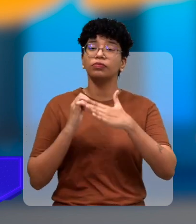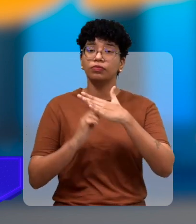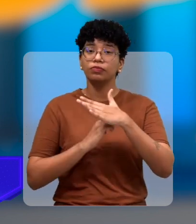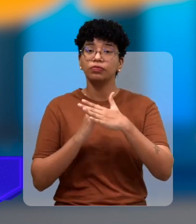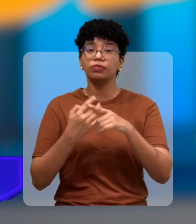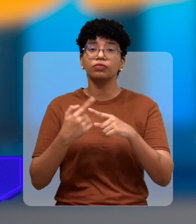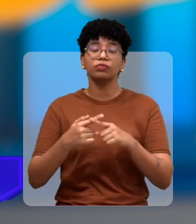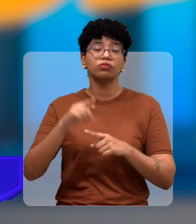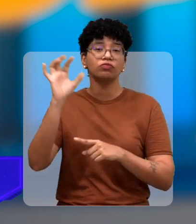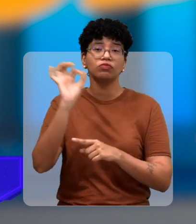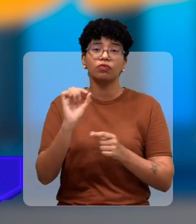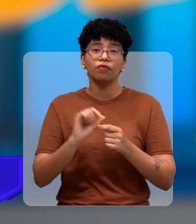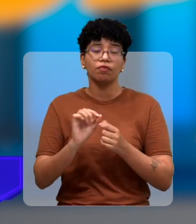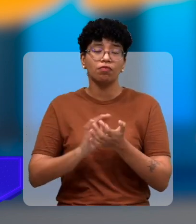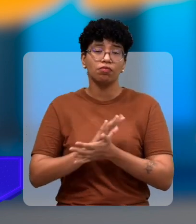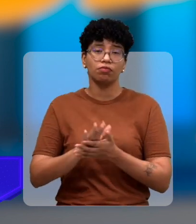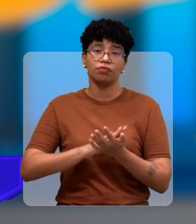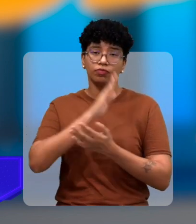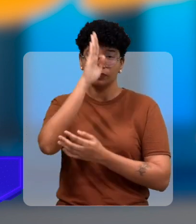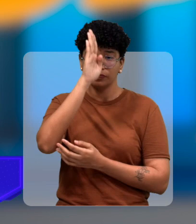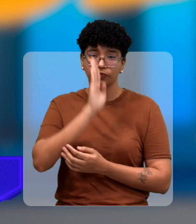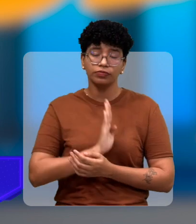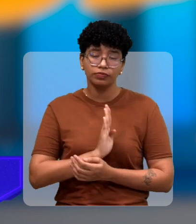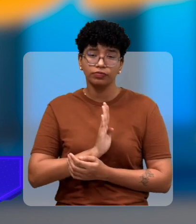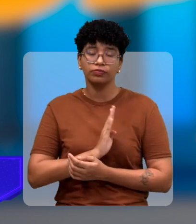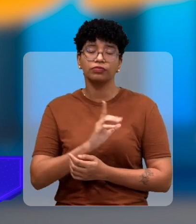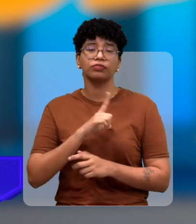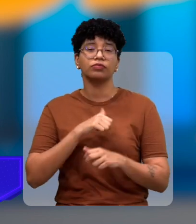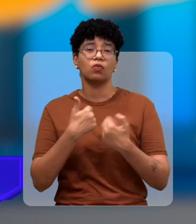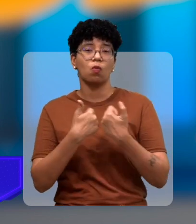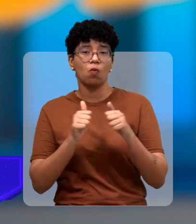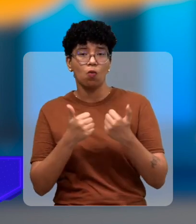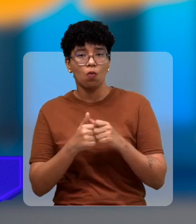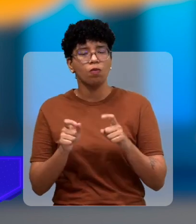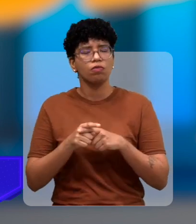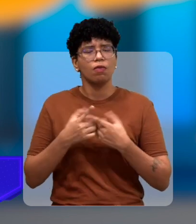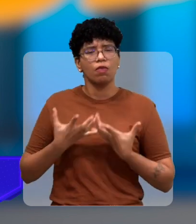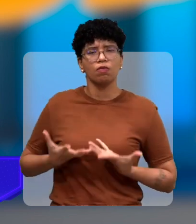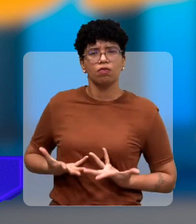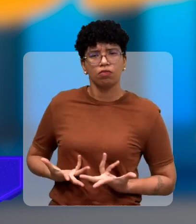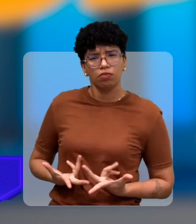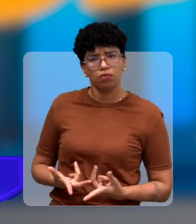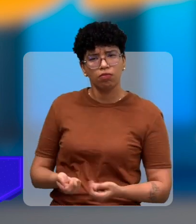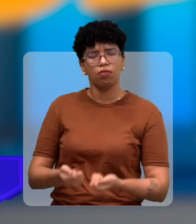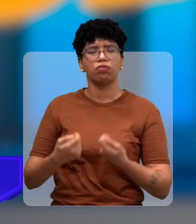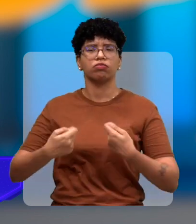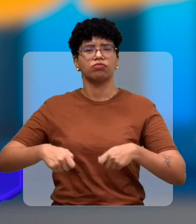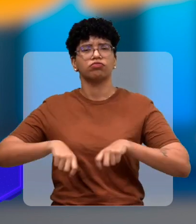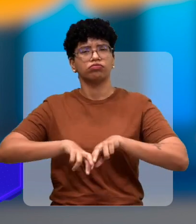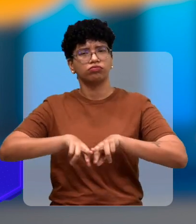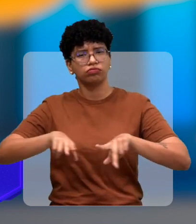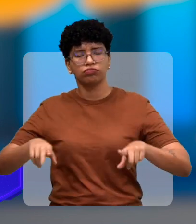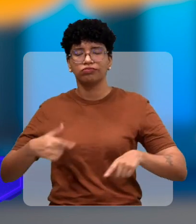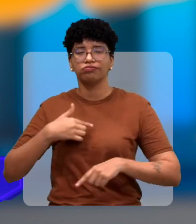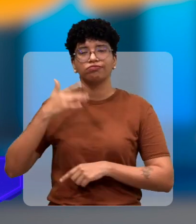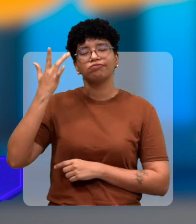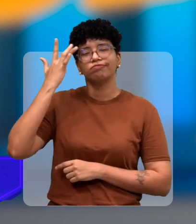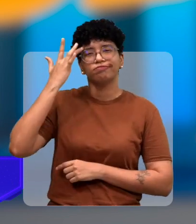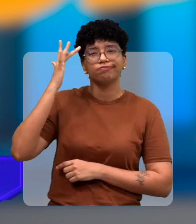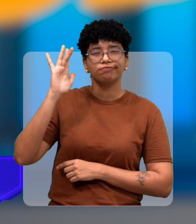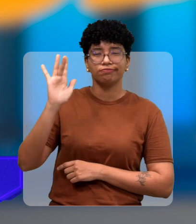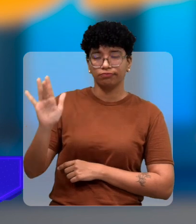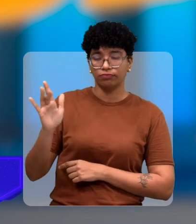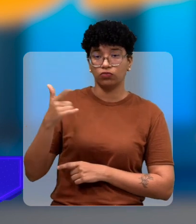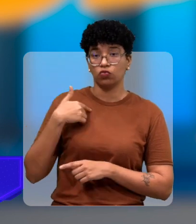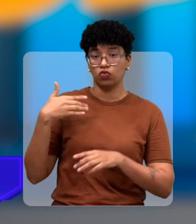infelizmente ninguém faz nada de graça. Ele também tem os ônibus dele, tem a despesa, tem... Então, eu não sei como é que